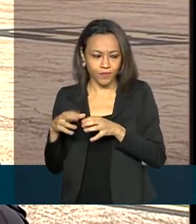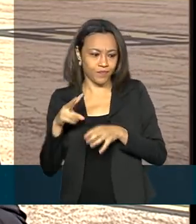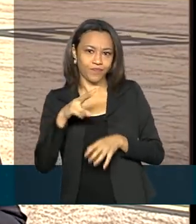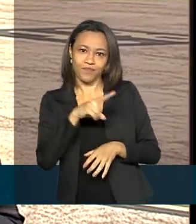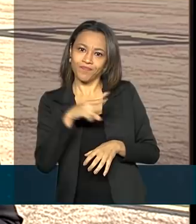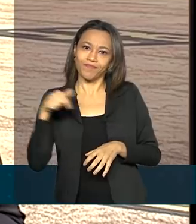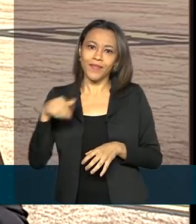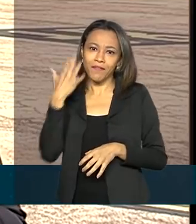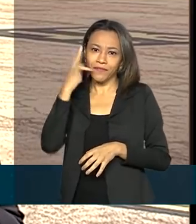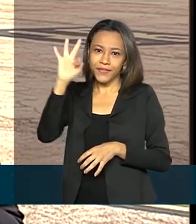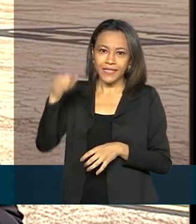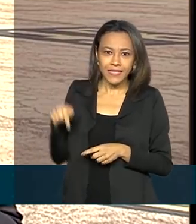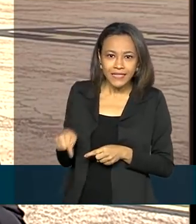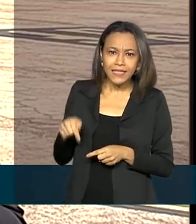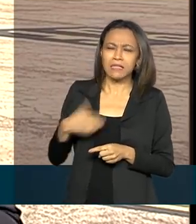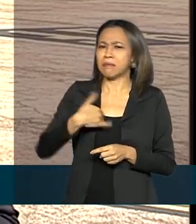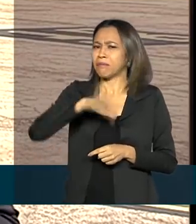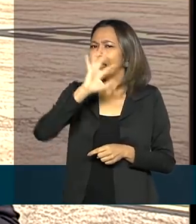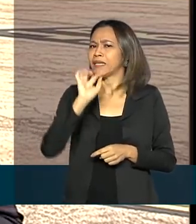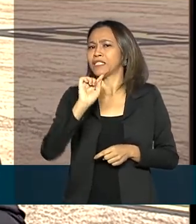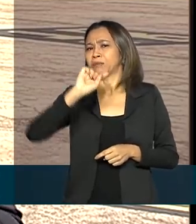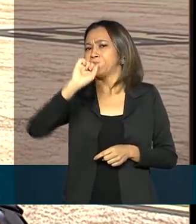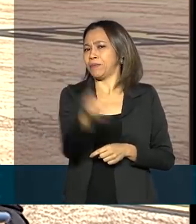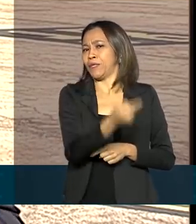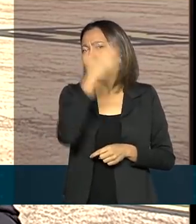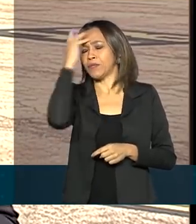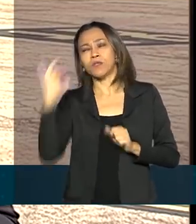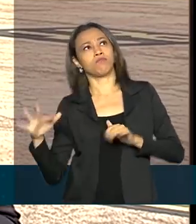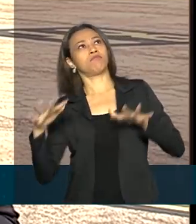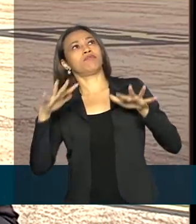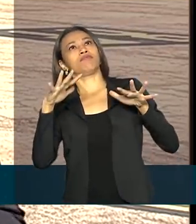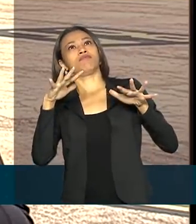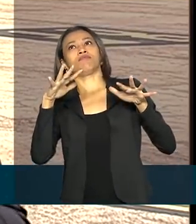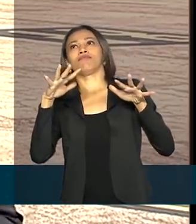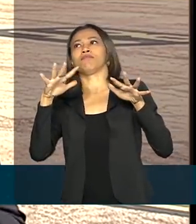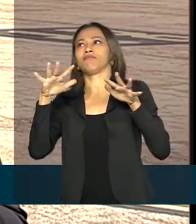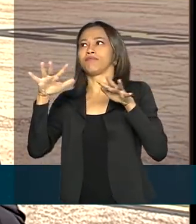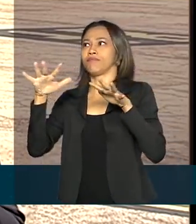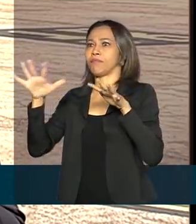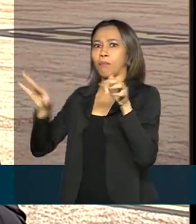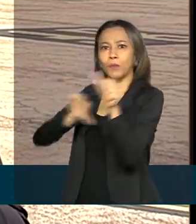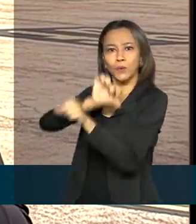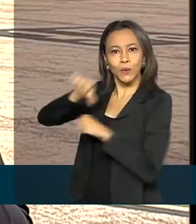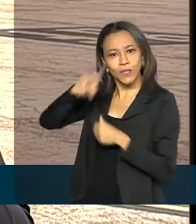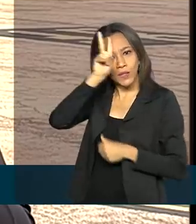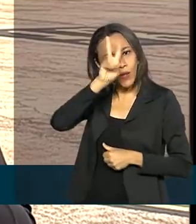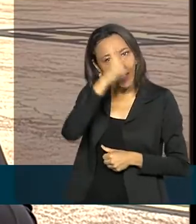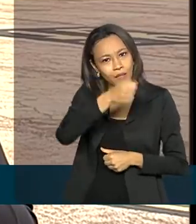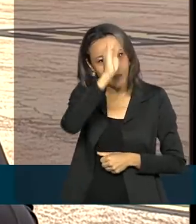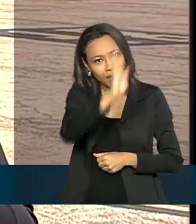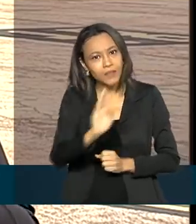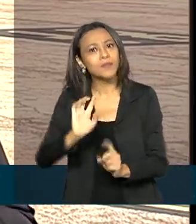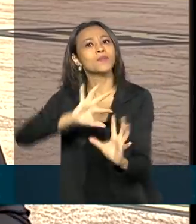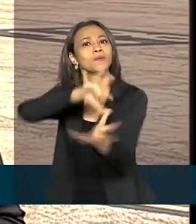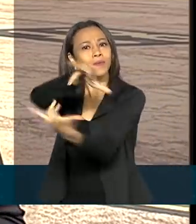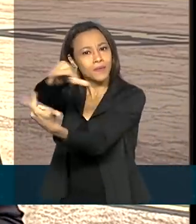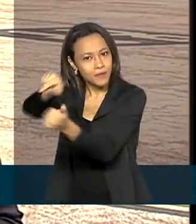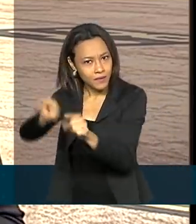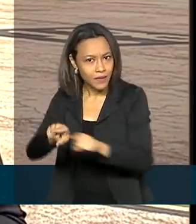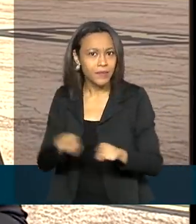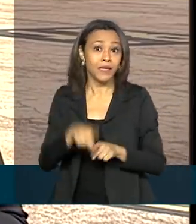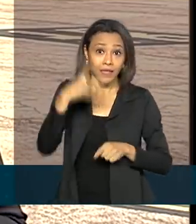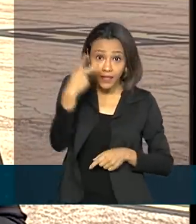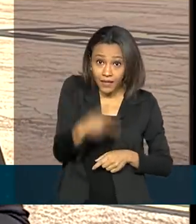Aeroclube da França e também por mais de mil espectadores. E foi um fato que mudou a história do Brasil e também do mundo. E a Força Aérea